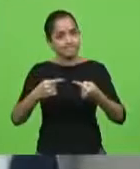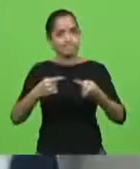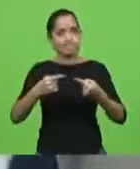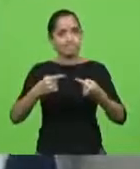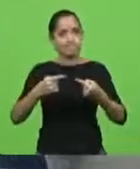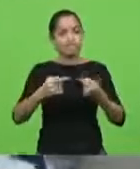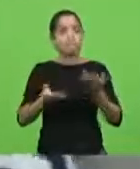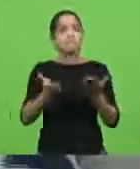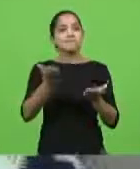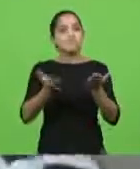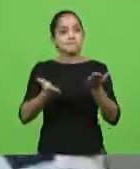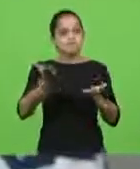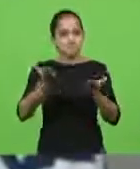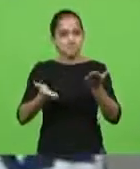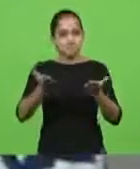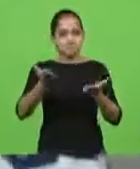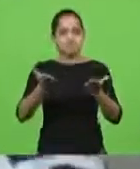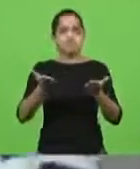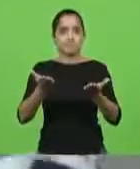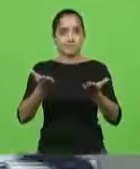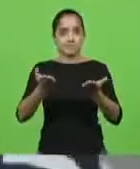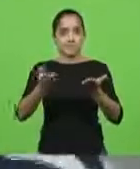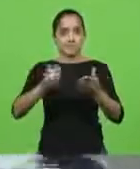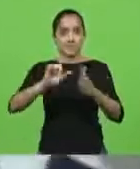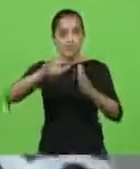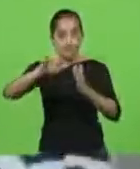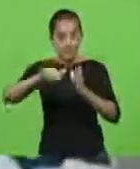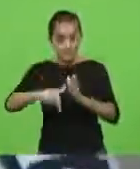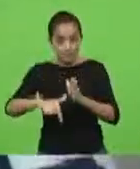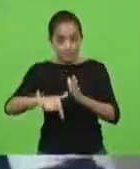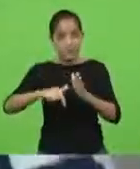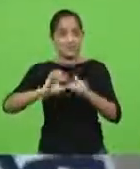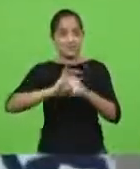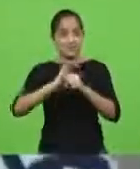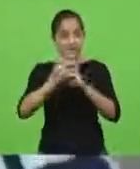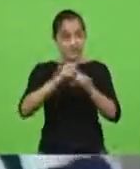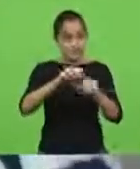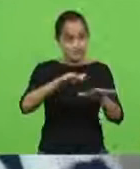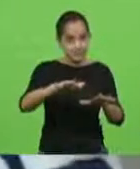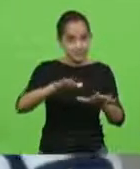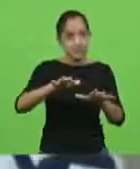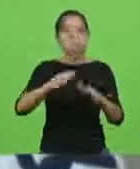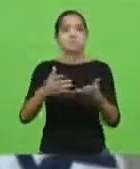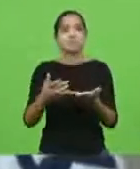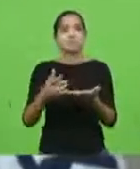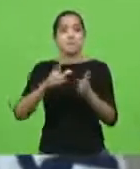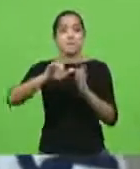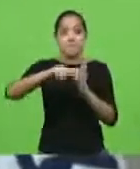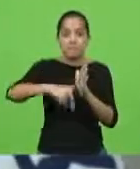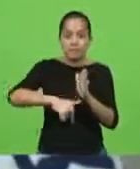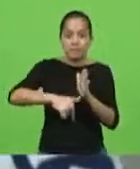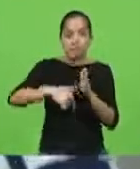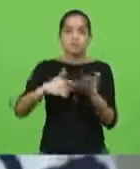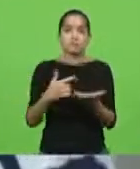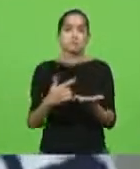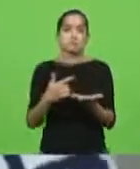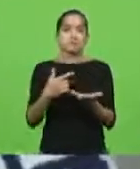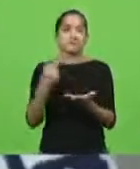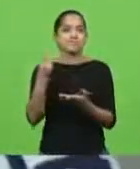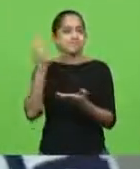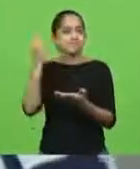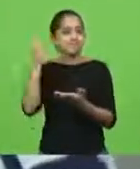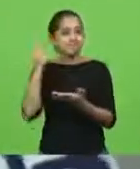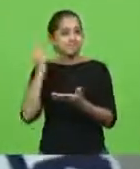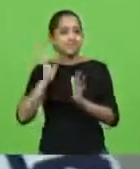equilíbrio do estado pós pandemia. pandemia. Estou batendo nessa tecla do pós-pandemia já faz bastante